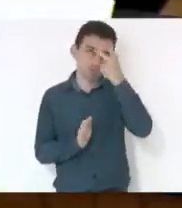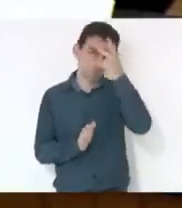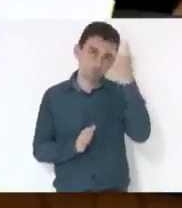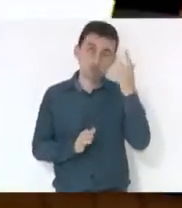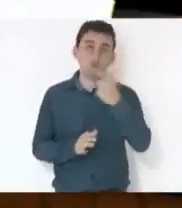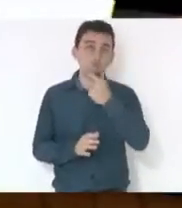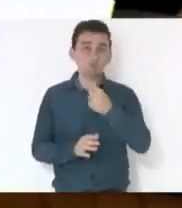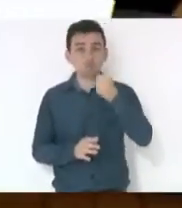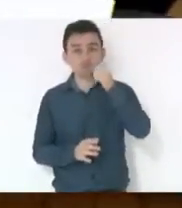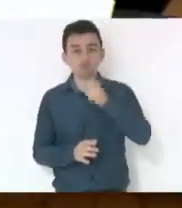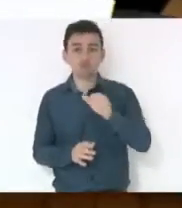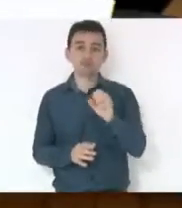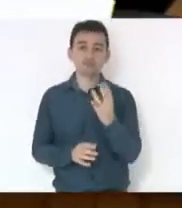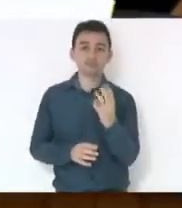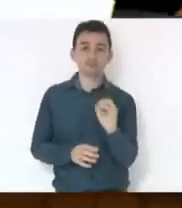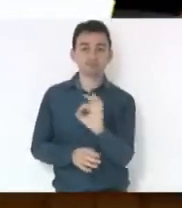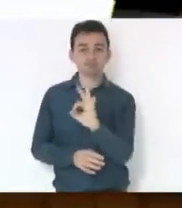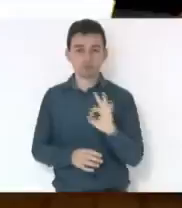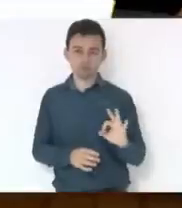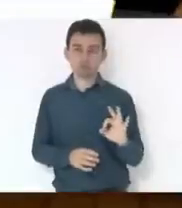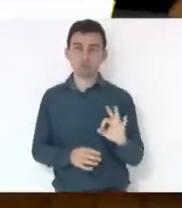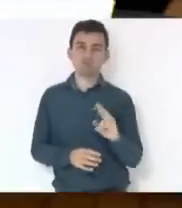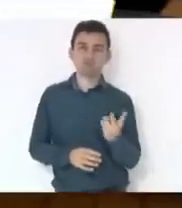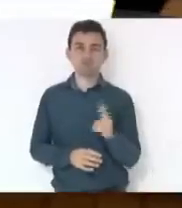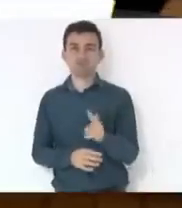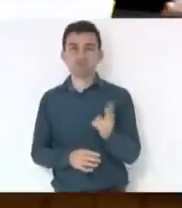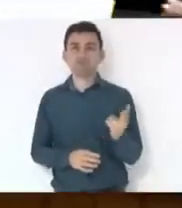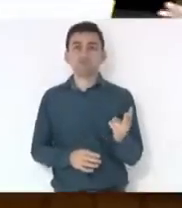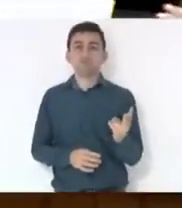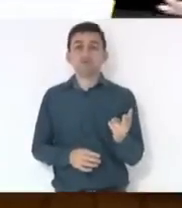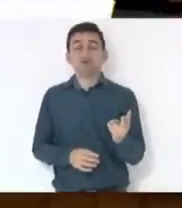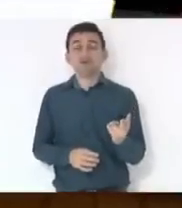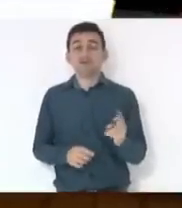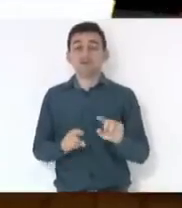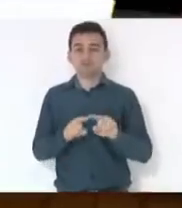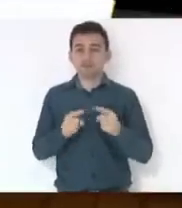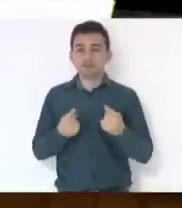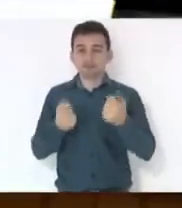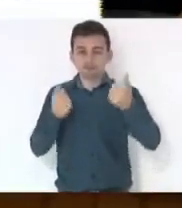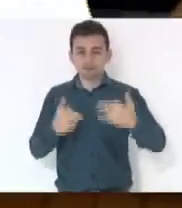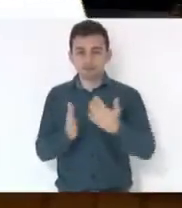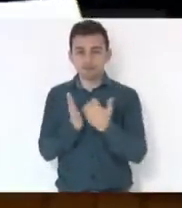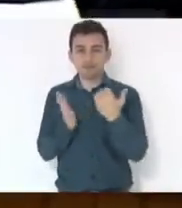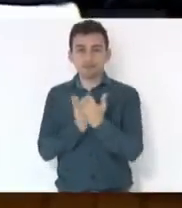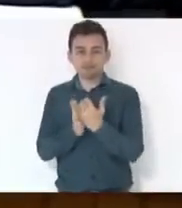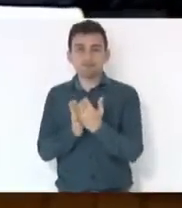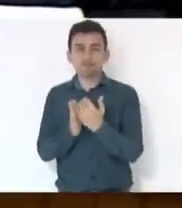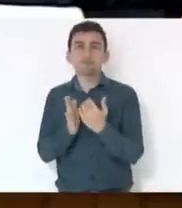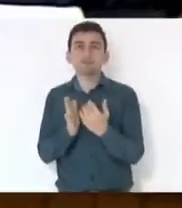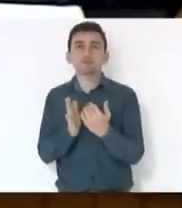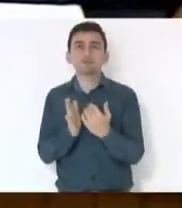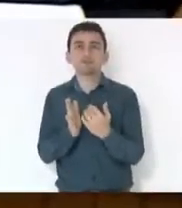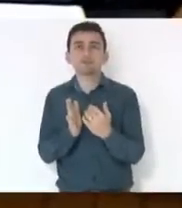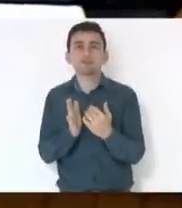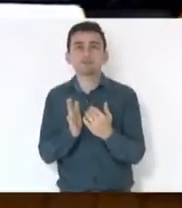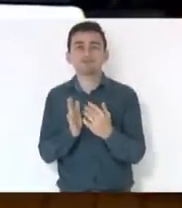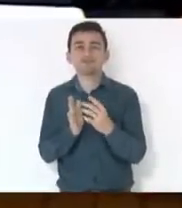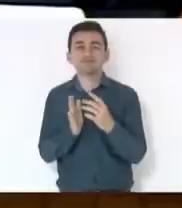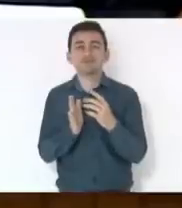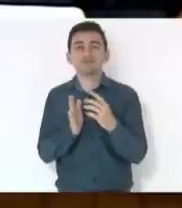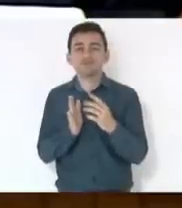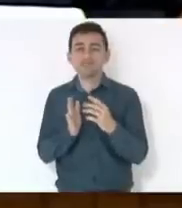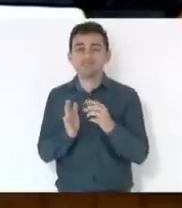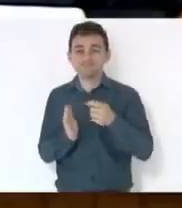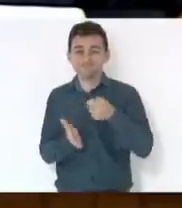ou 30% para homens, como foi acertado. Aí diz, depois, que a